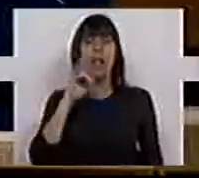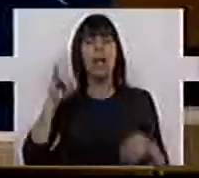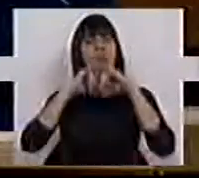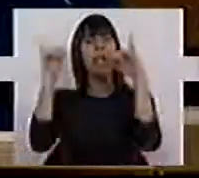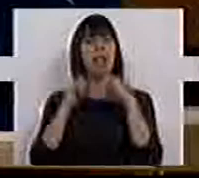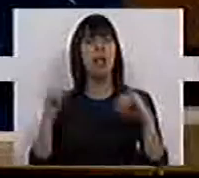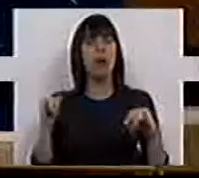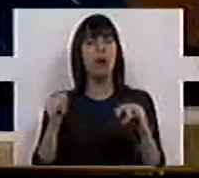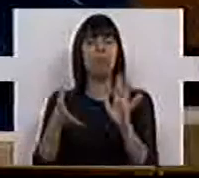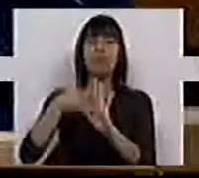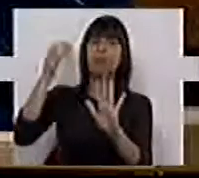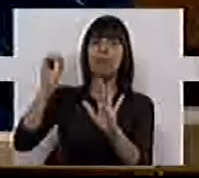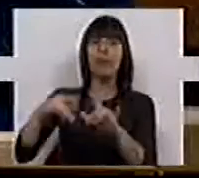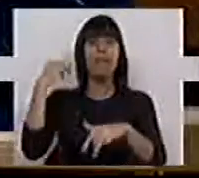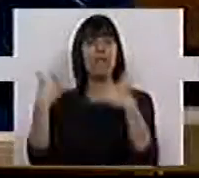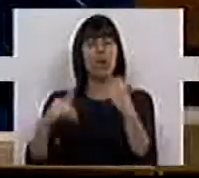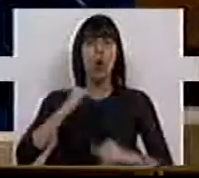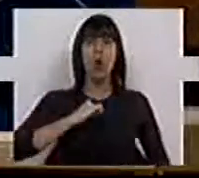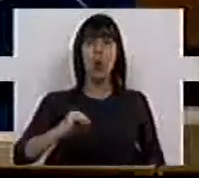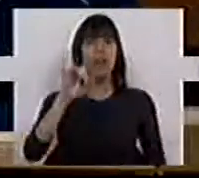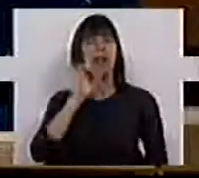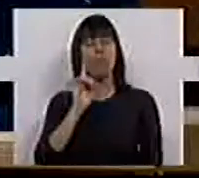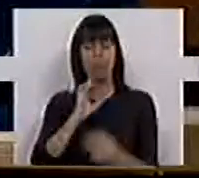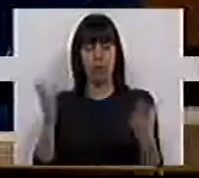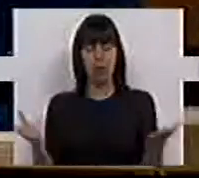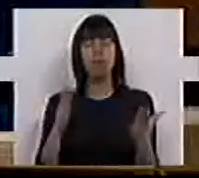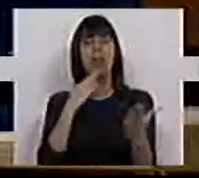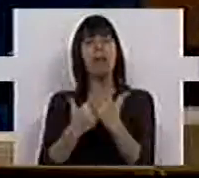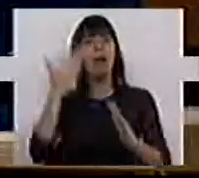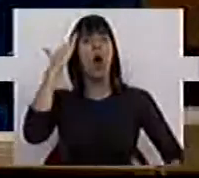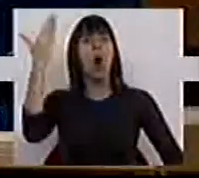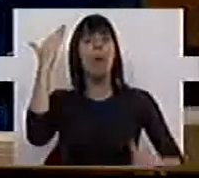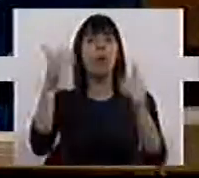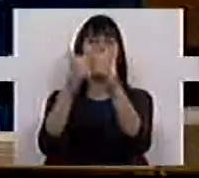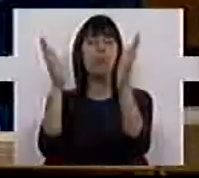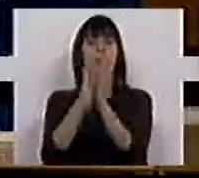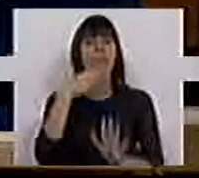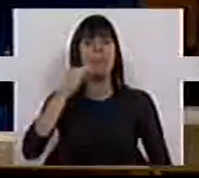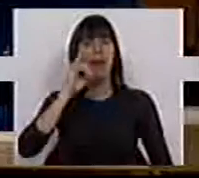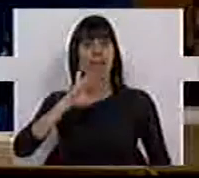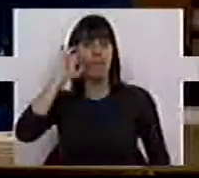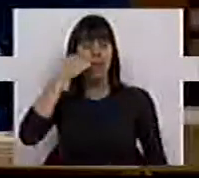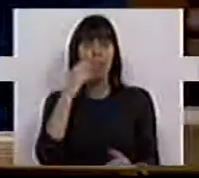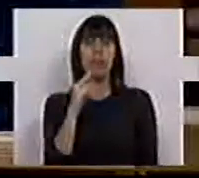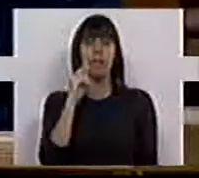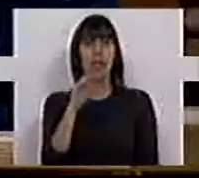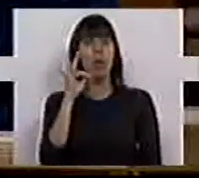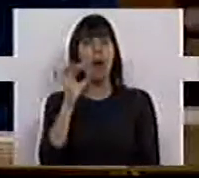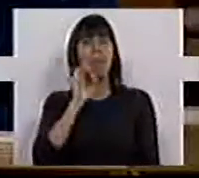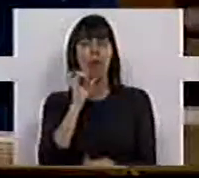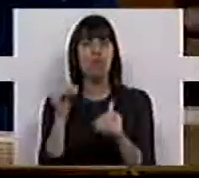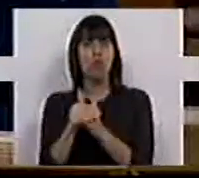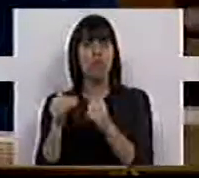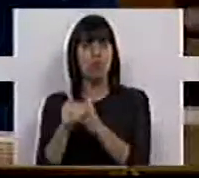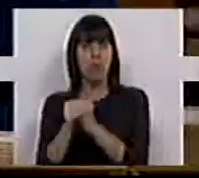internacional pela eliminação da violência contra as mulheres, prestamos homenagem a todas as vítimas, 34 mulheres